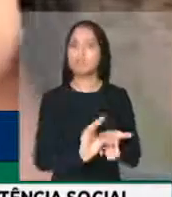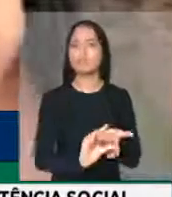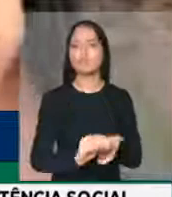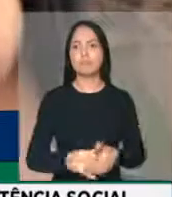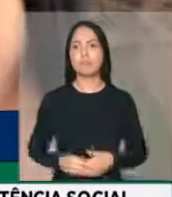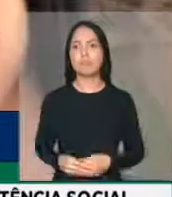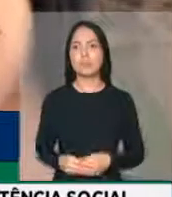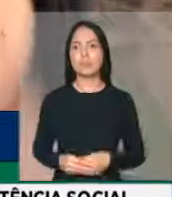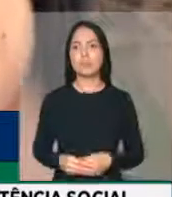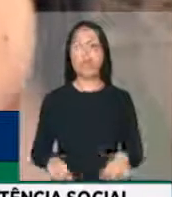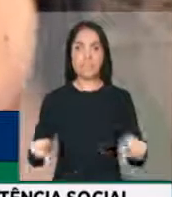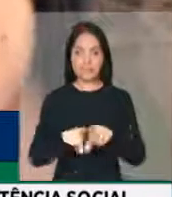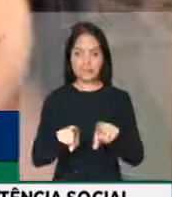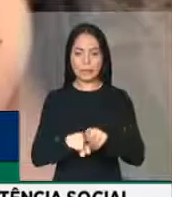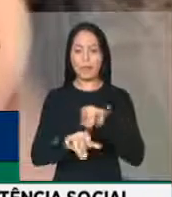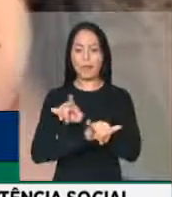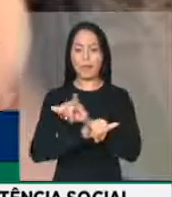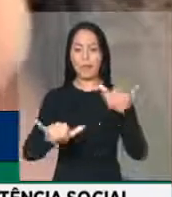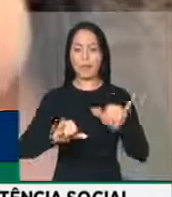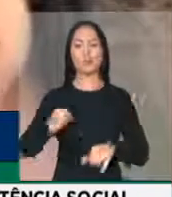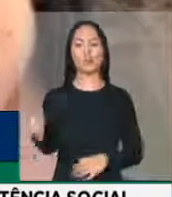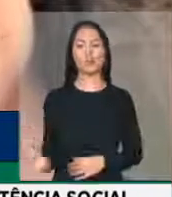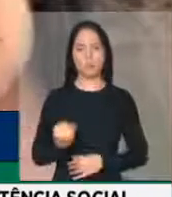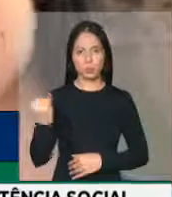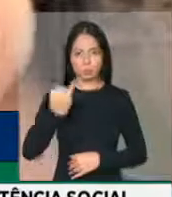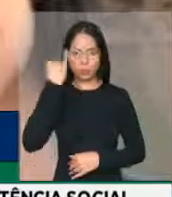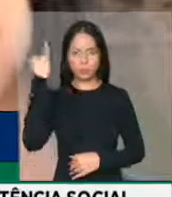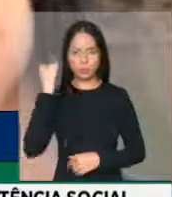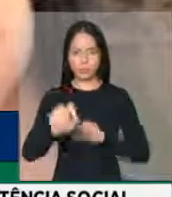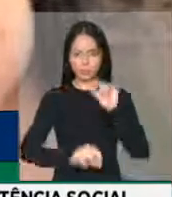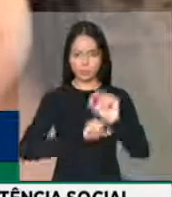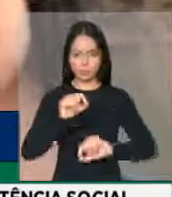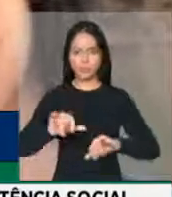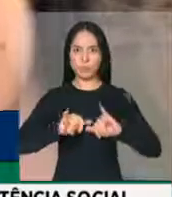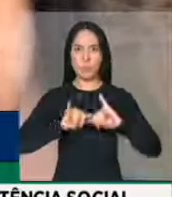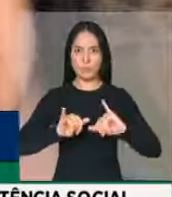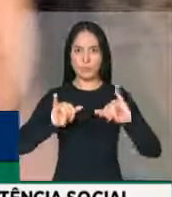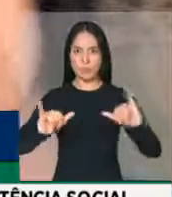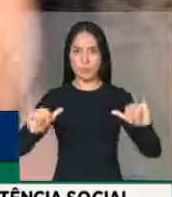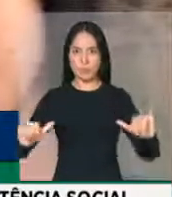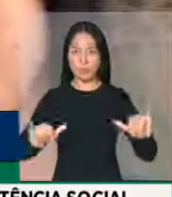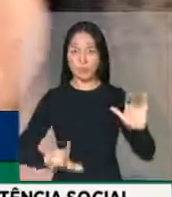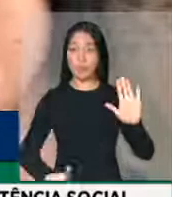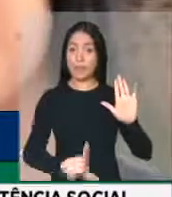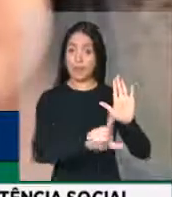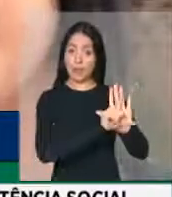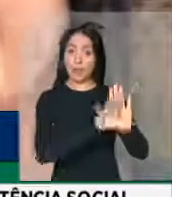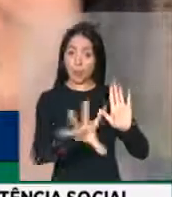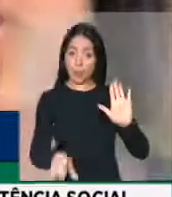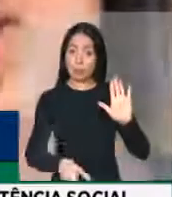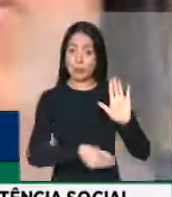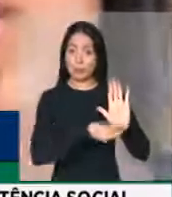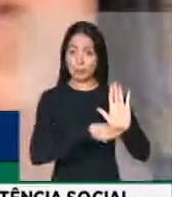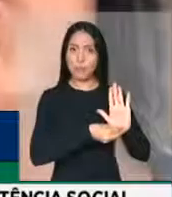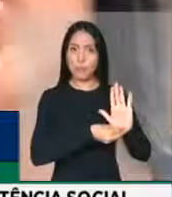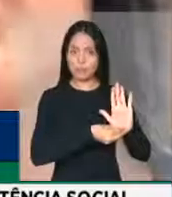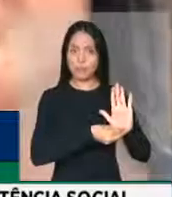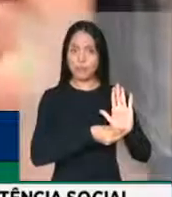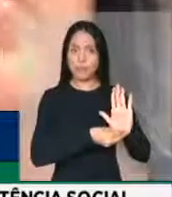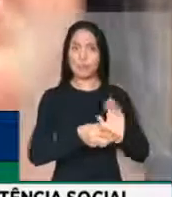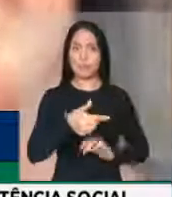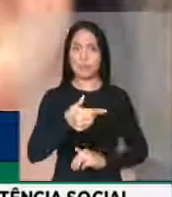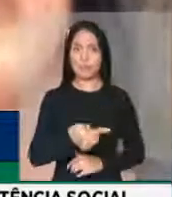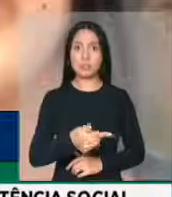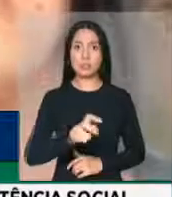Importante ressaltar a recente publicação da Lei Complementar nº 172, de 15 de abril de